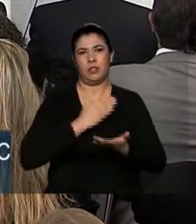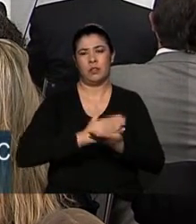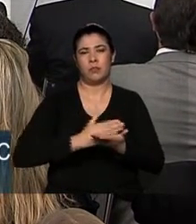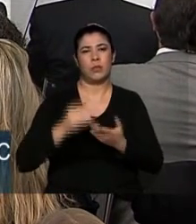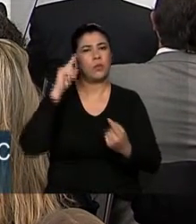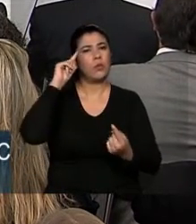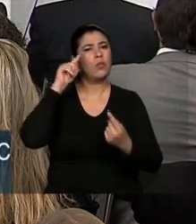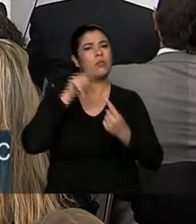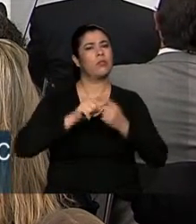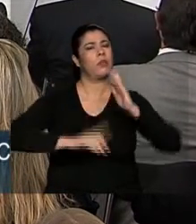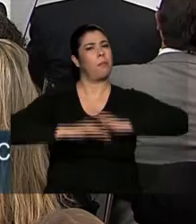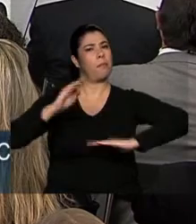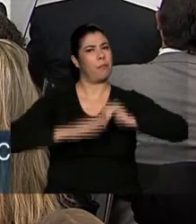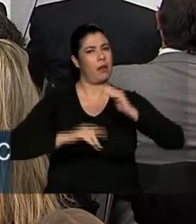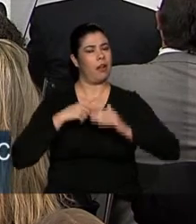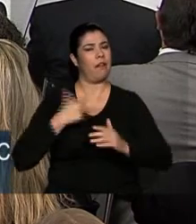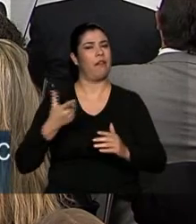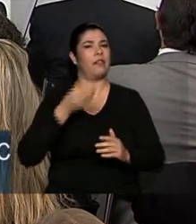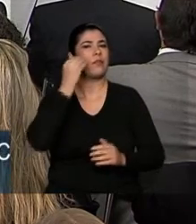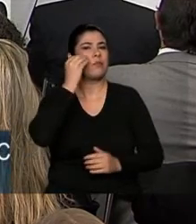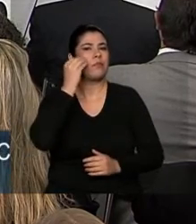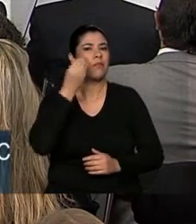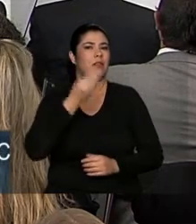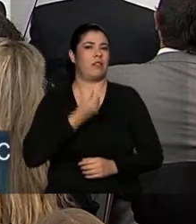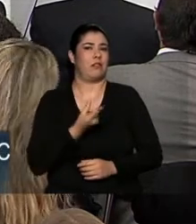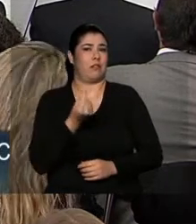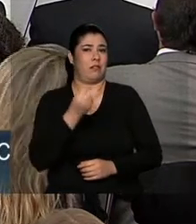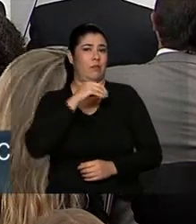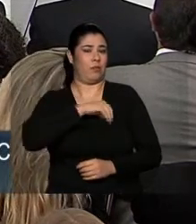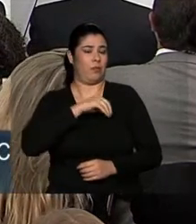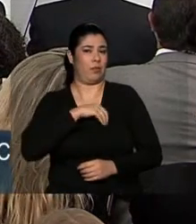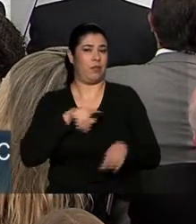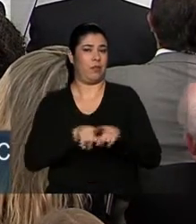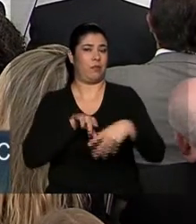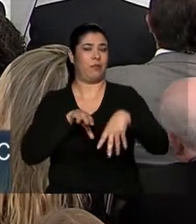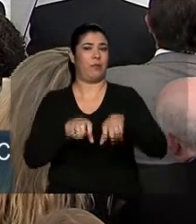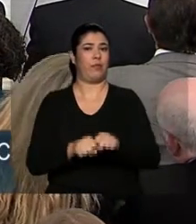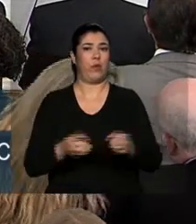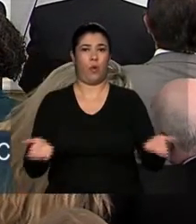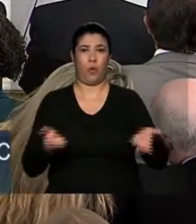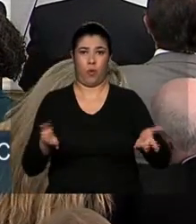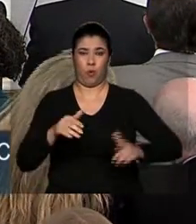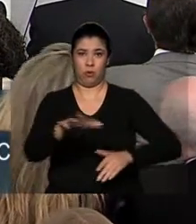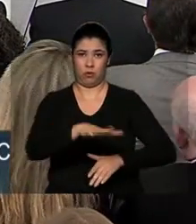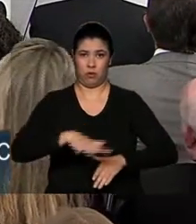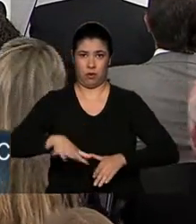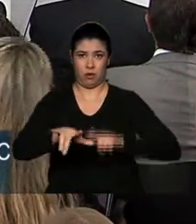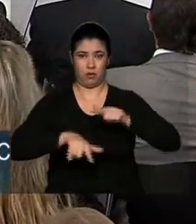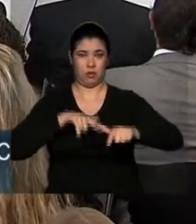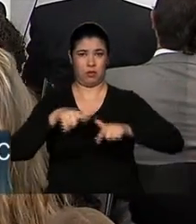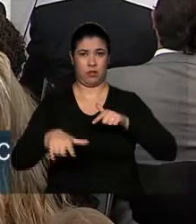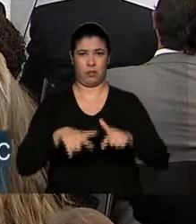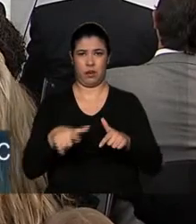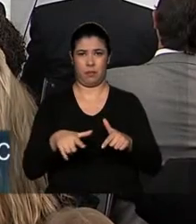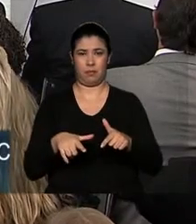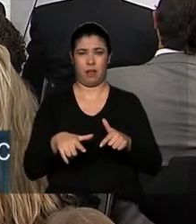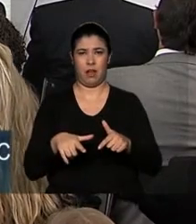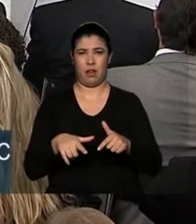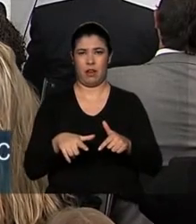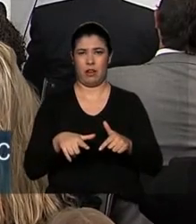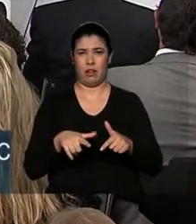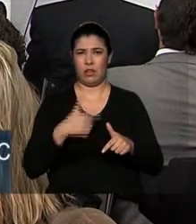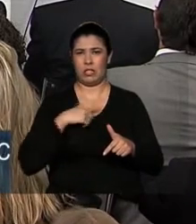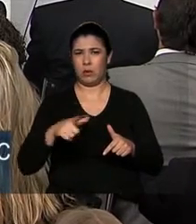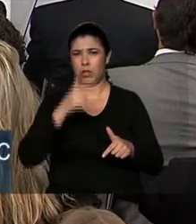perspectiva concreta de renda e formação. O mercado, hoje, não prescinde de formação. O menino que